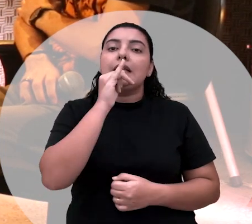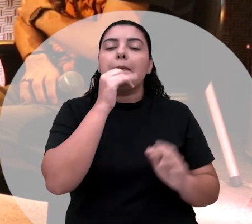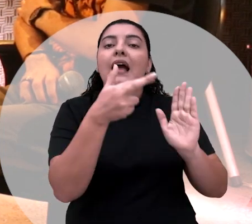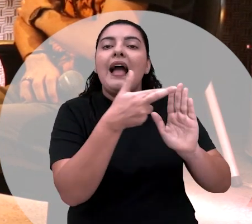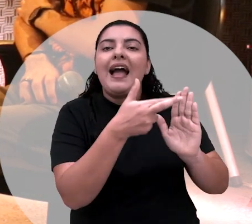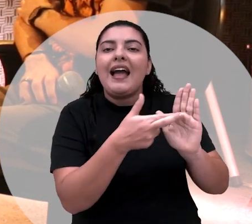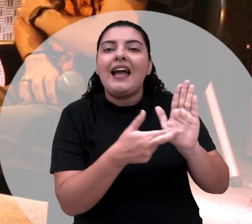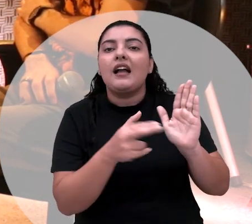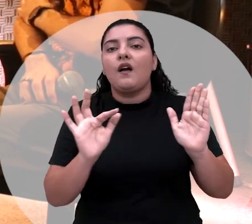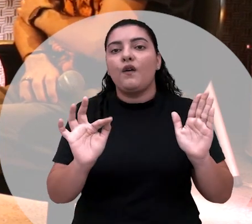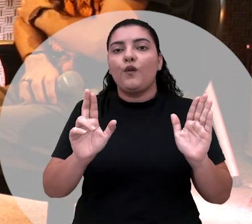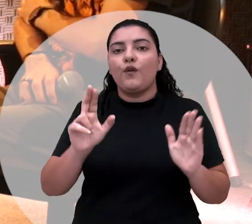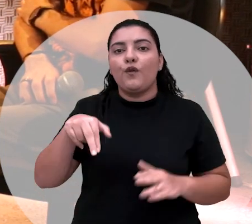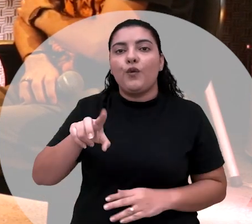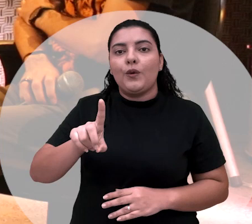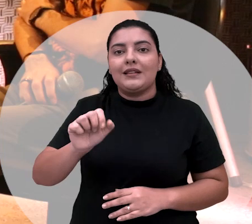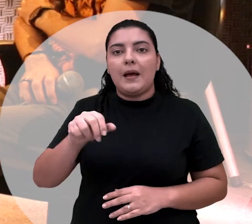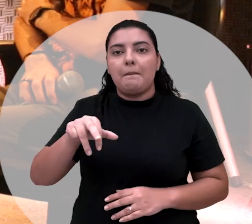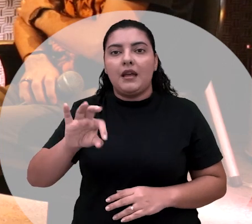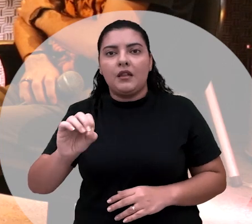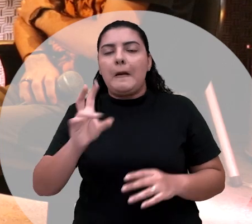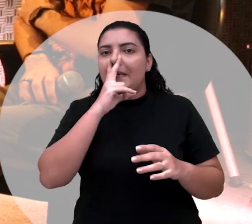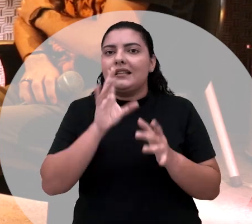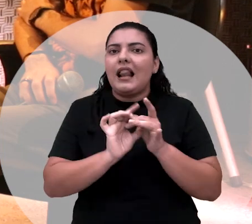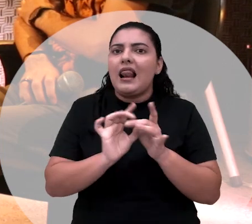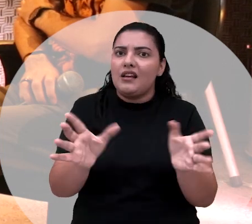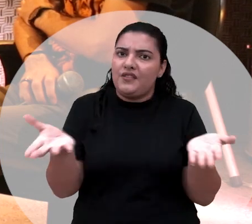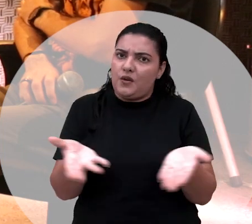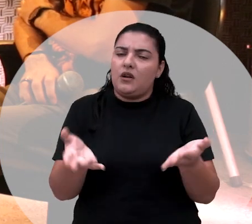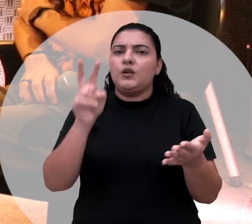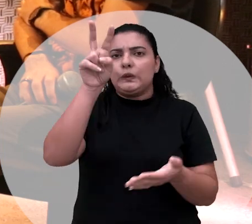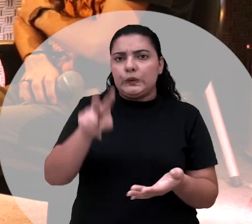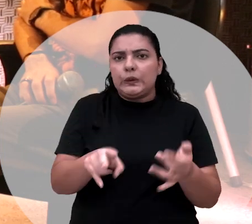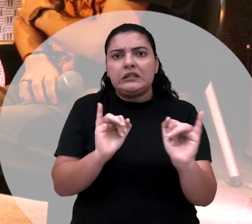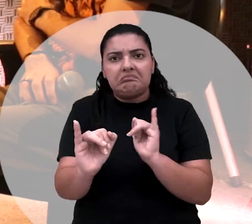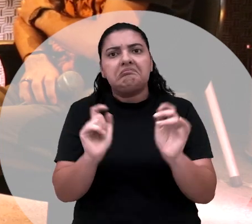são passados aí na internet de uma forma mais livre? Eu,